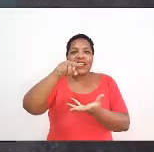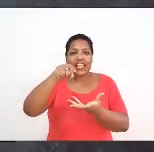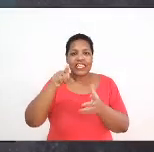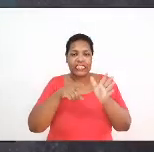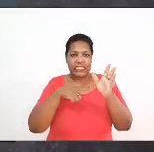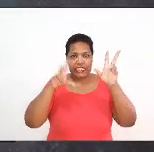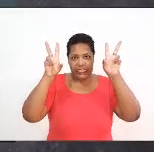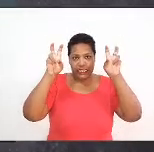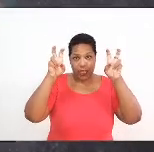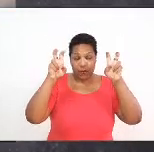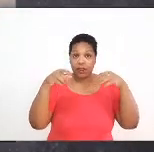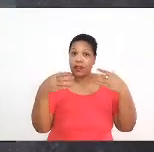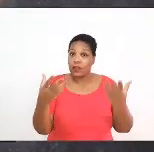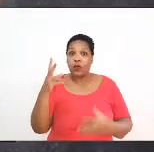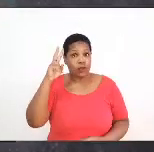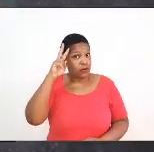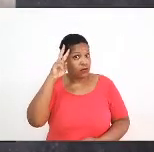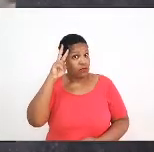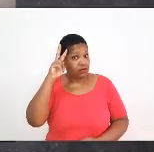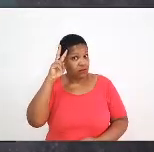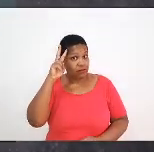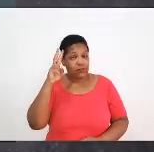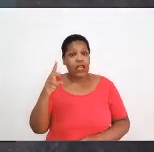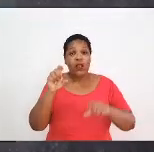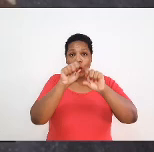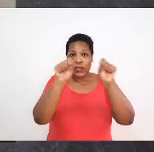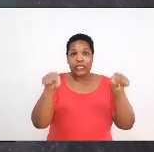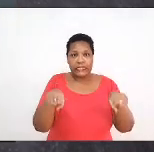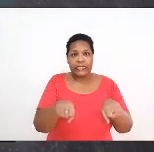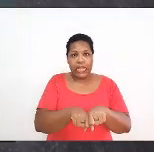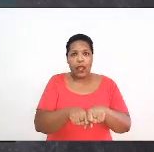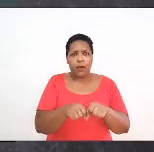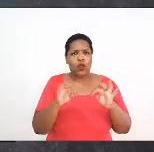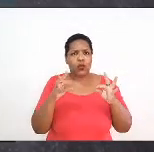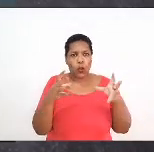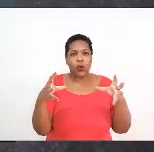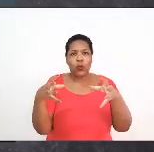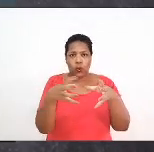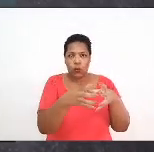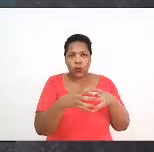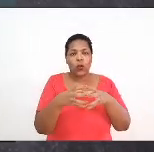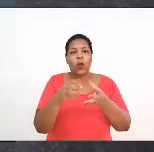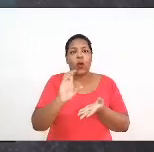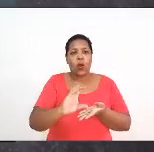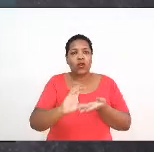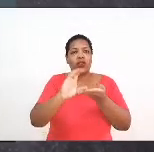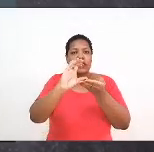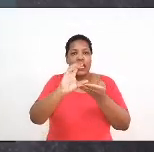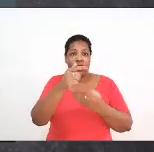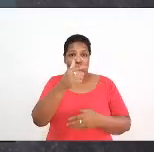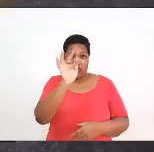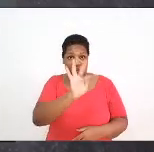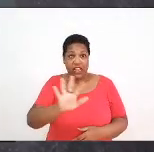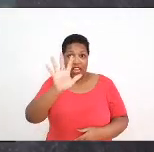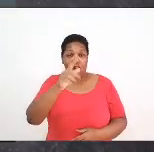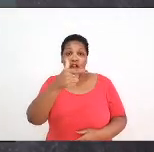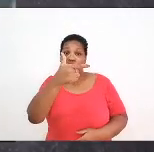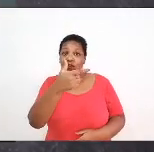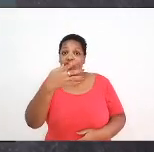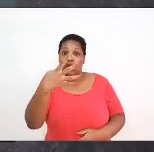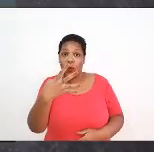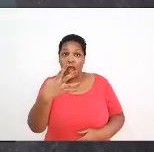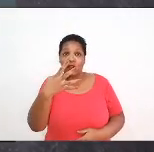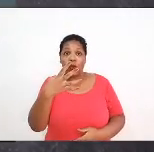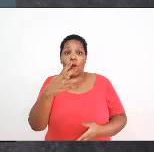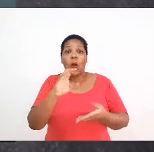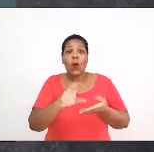-feira, o sistema conselhos, que compõe o Conselho Federal, os 24 Conselhos Regionais de Psicologia com a ABEP,